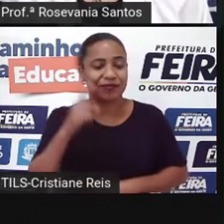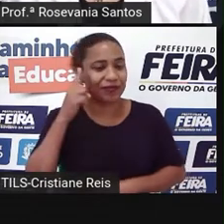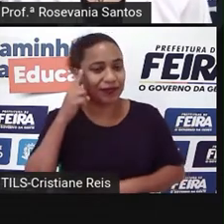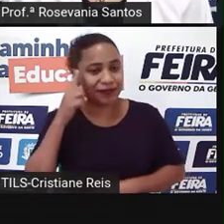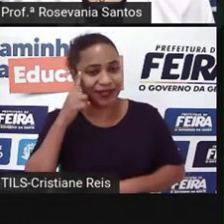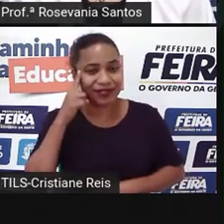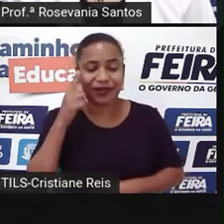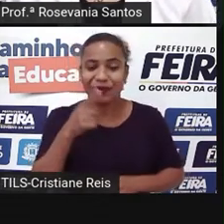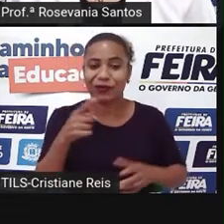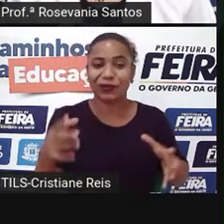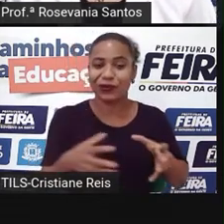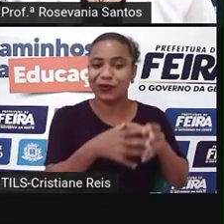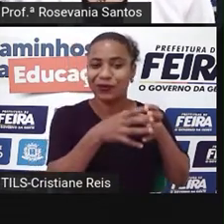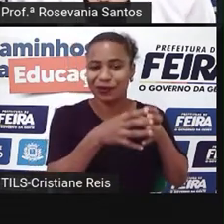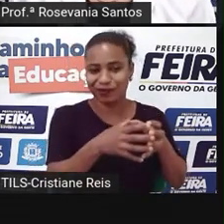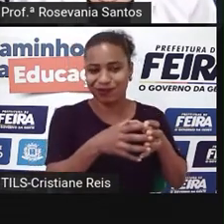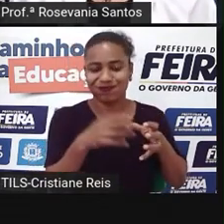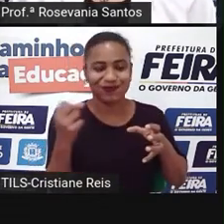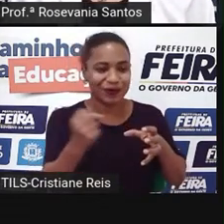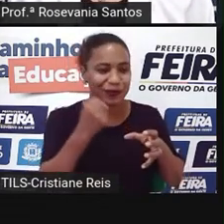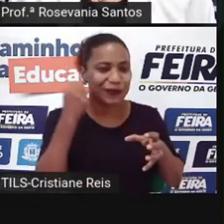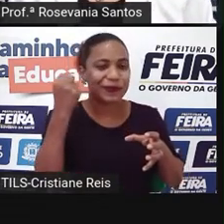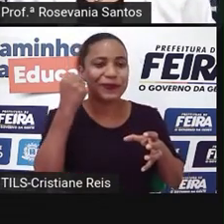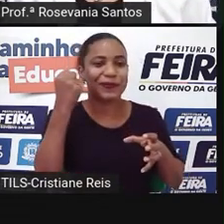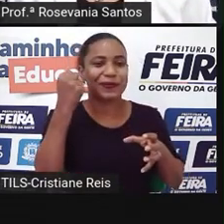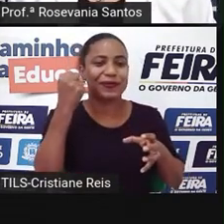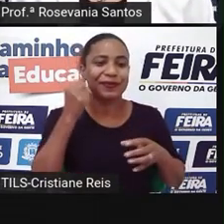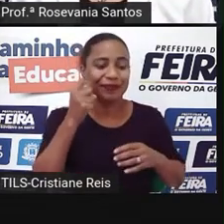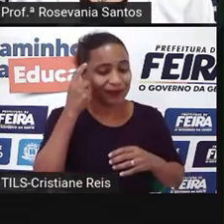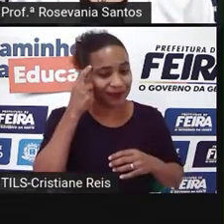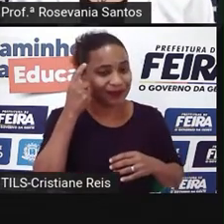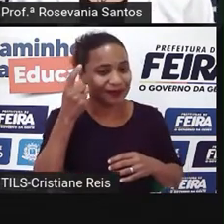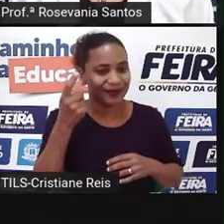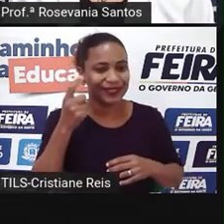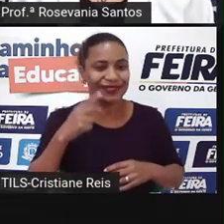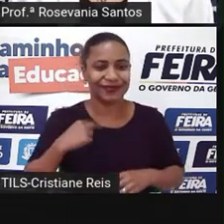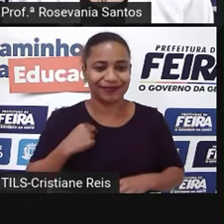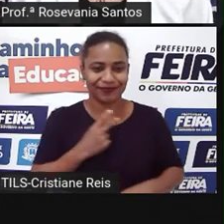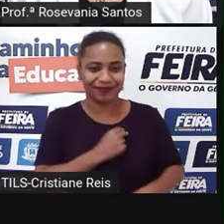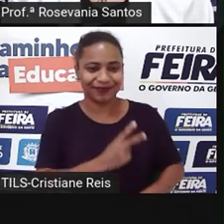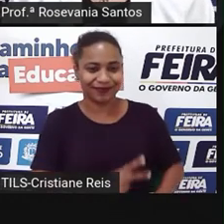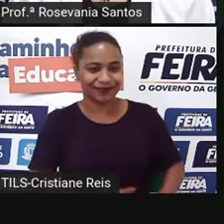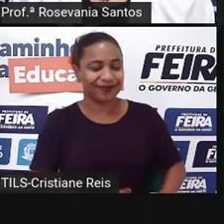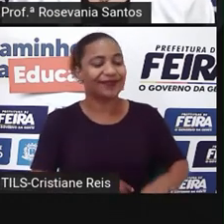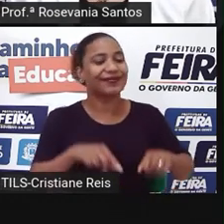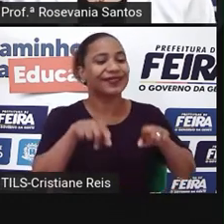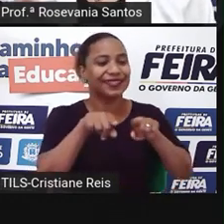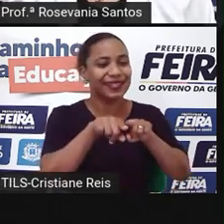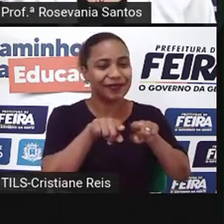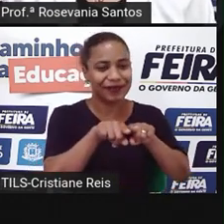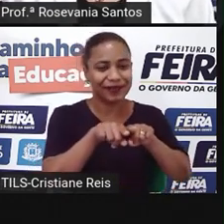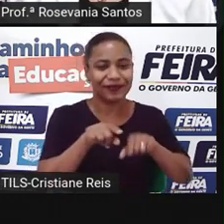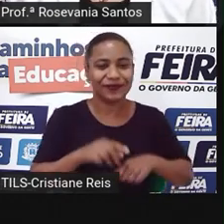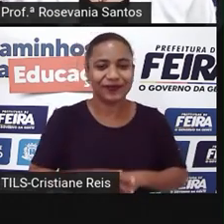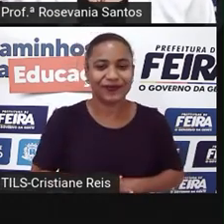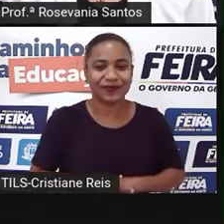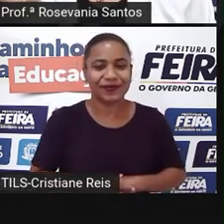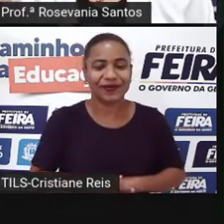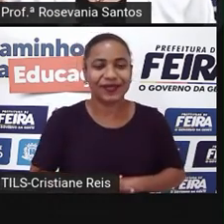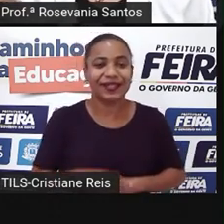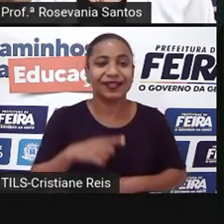asiáticos, a gente pensa na China. Quando a gente fala em alguns países, de alguns produtos desses, principalmente